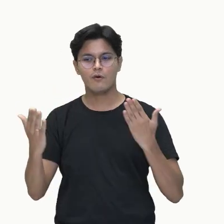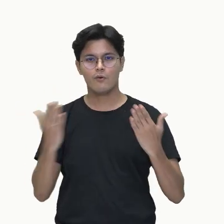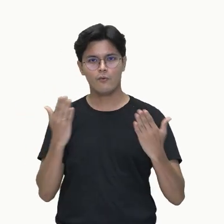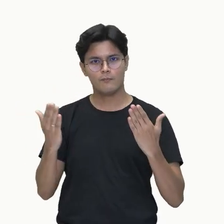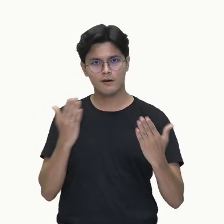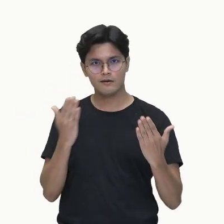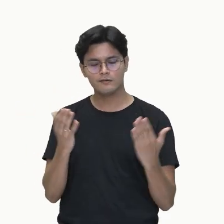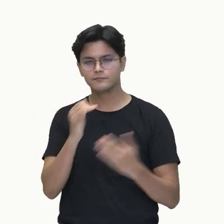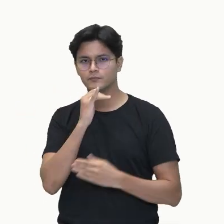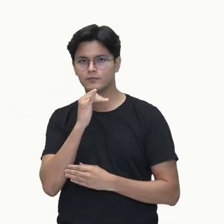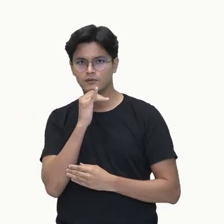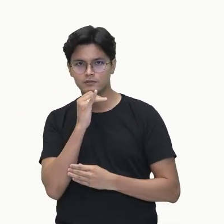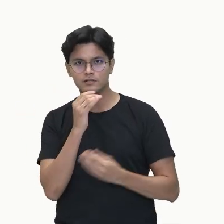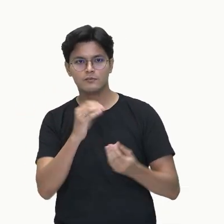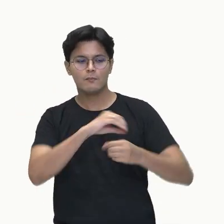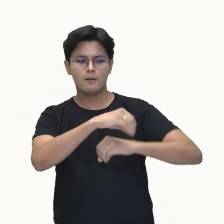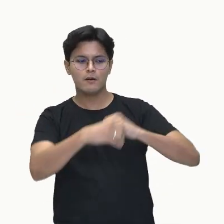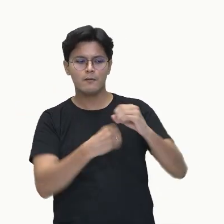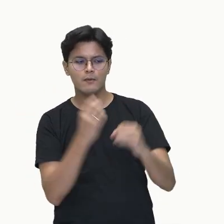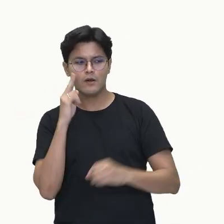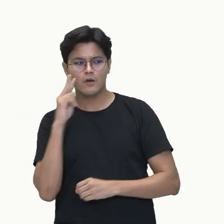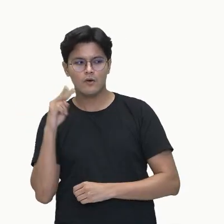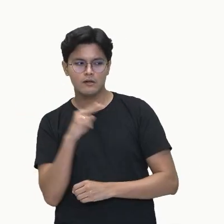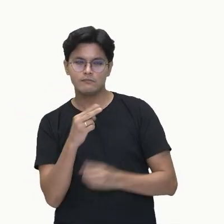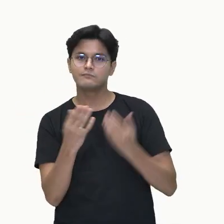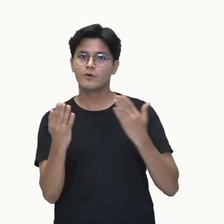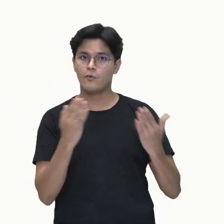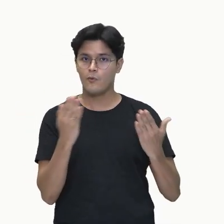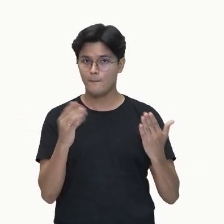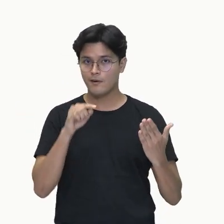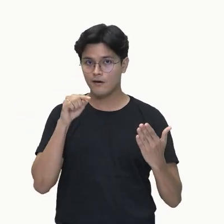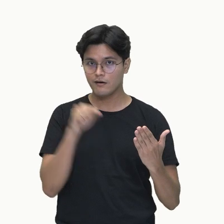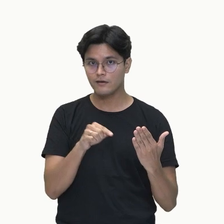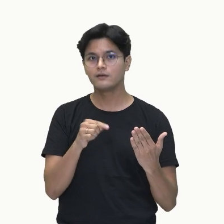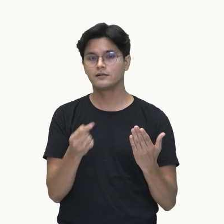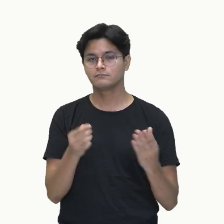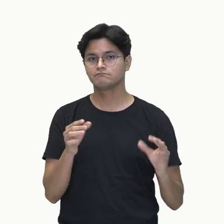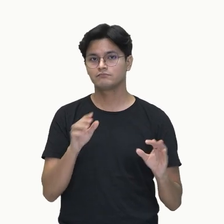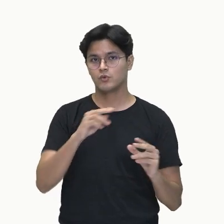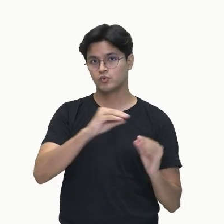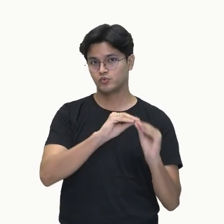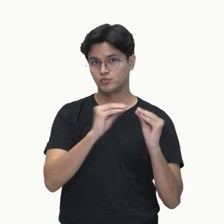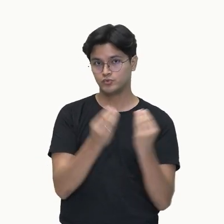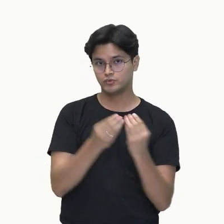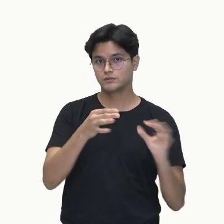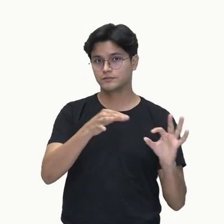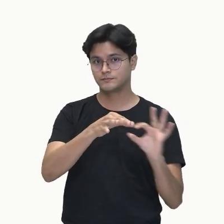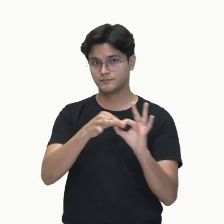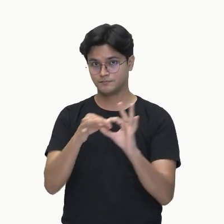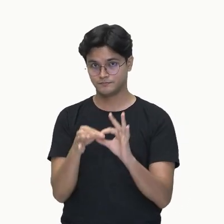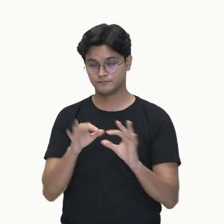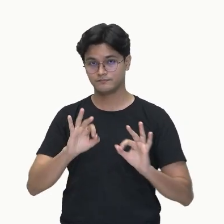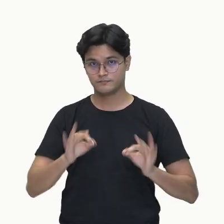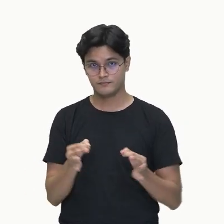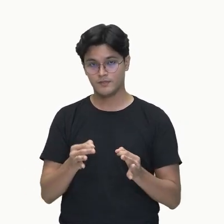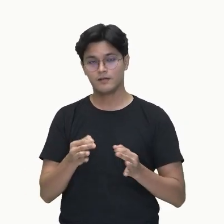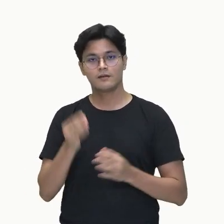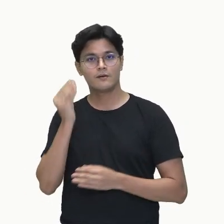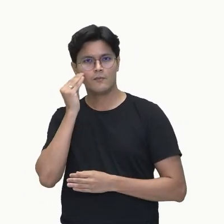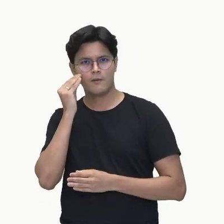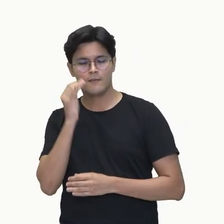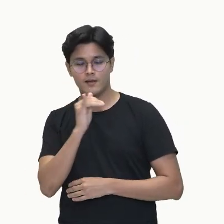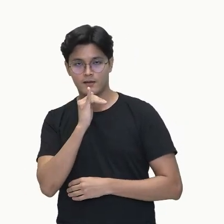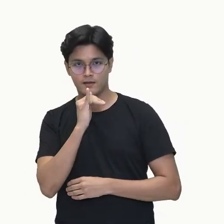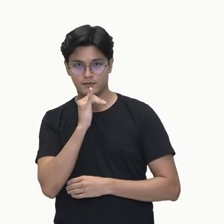esses ligantes. Então, observem aqui os exemplos, observem que